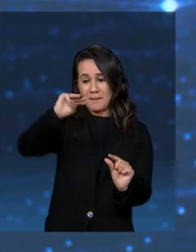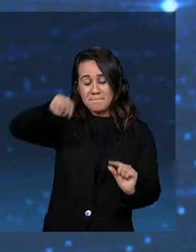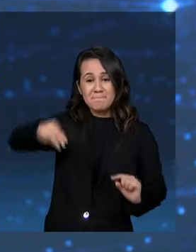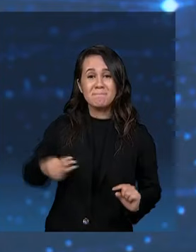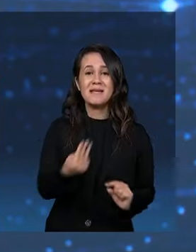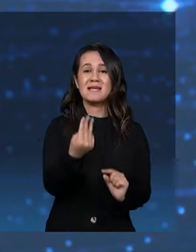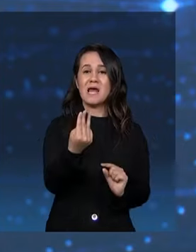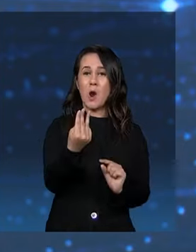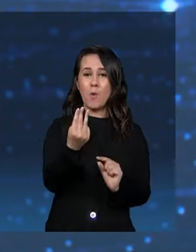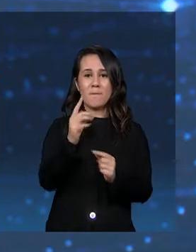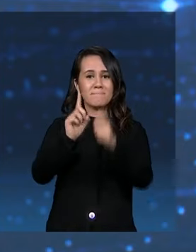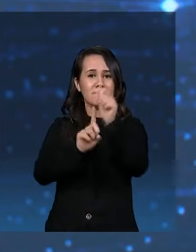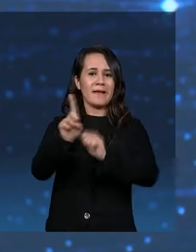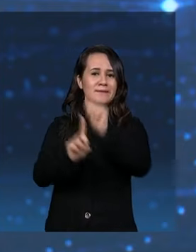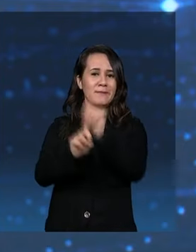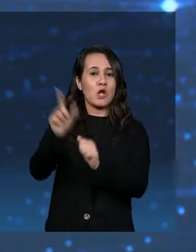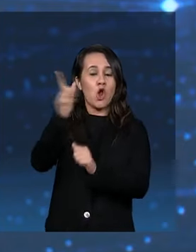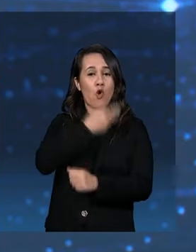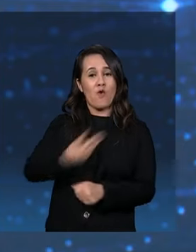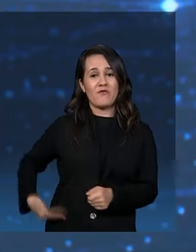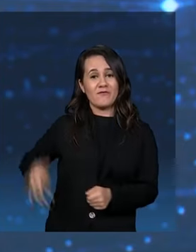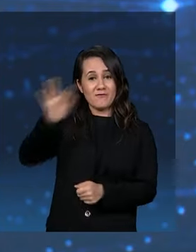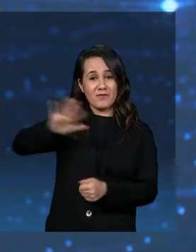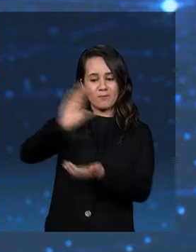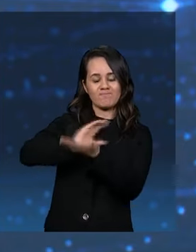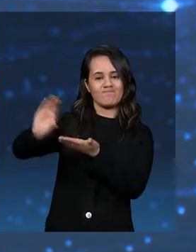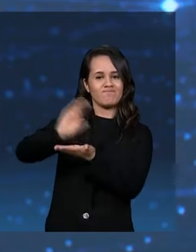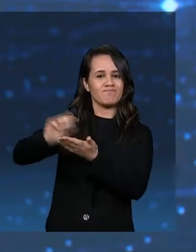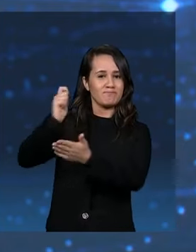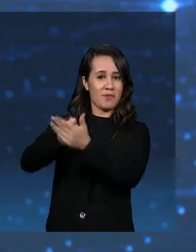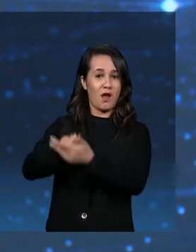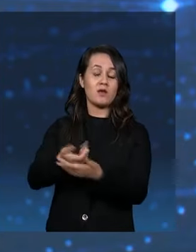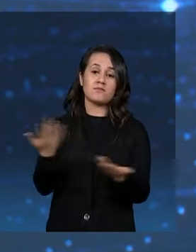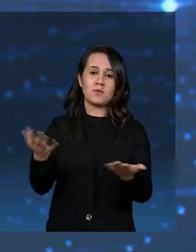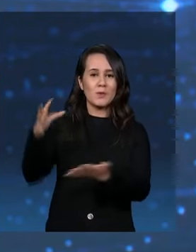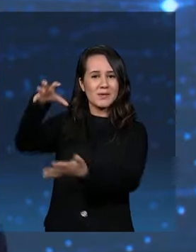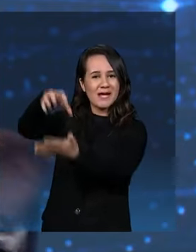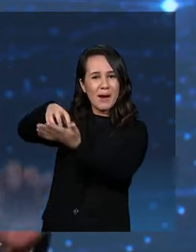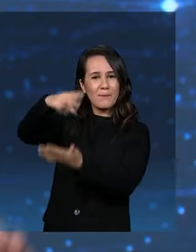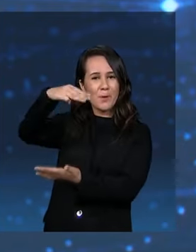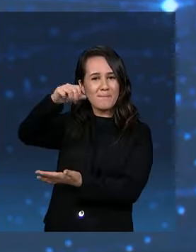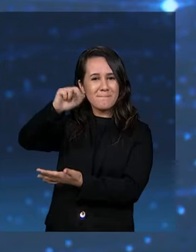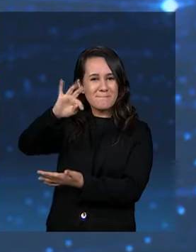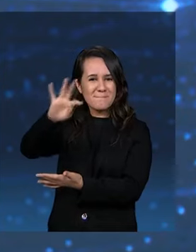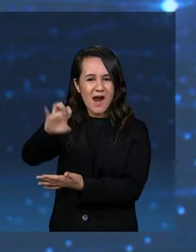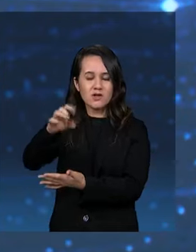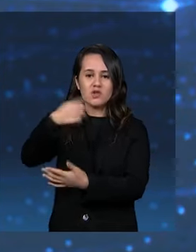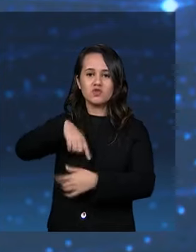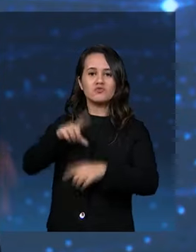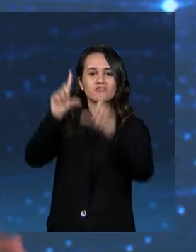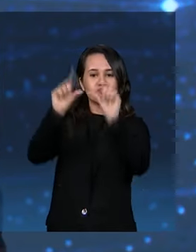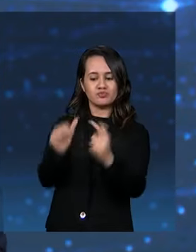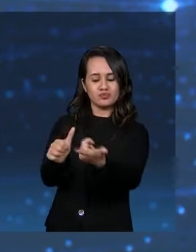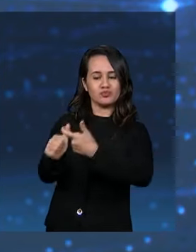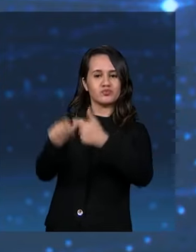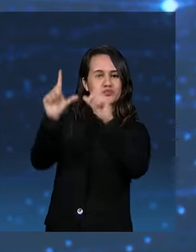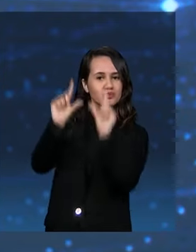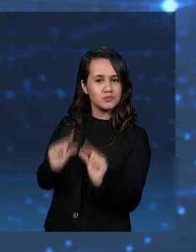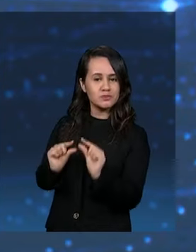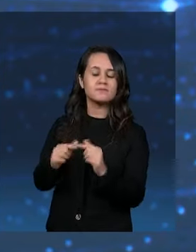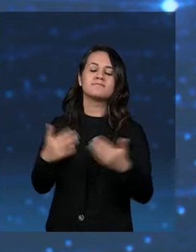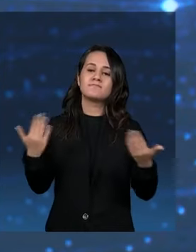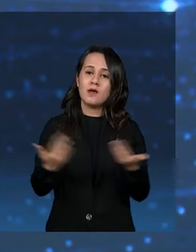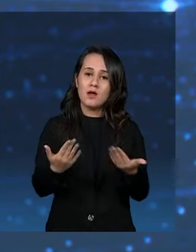por mês de dívida com o governo federal. E numa transação com o Campo de Marte, nós eliminamos essa dívida da cidade e esse dinheiro